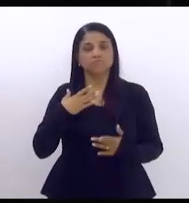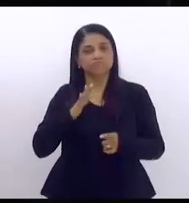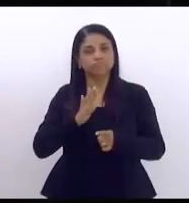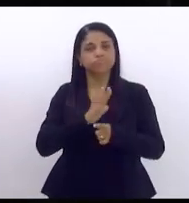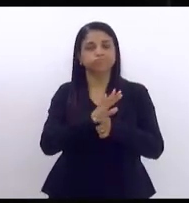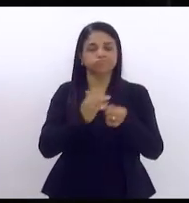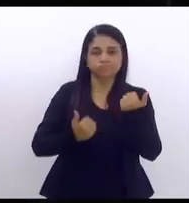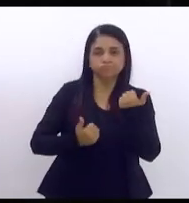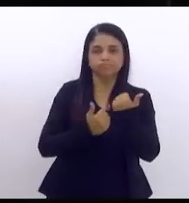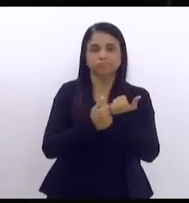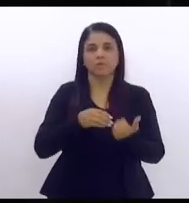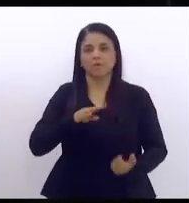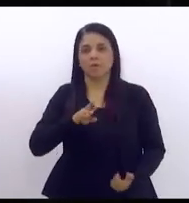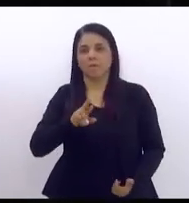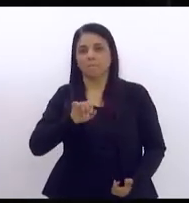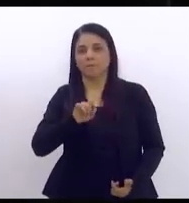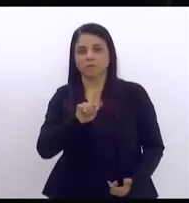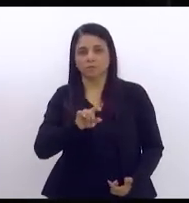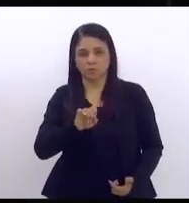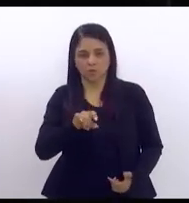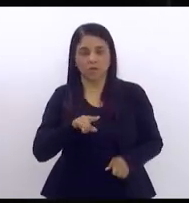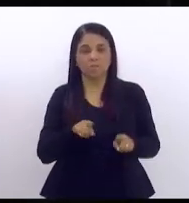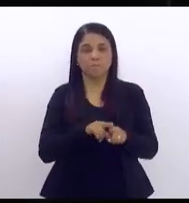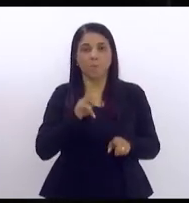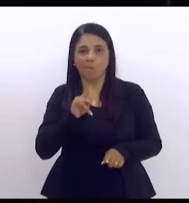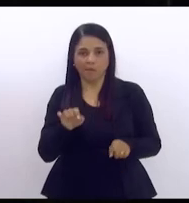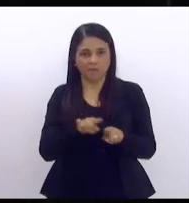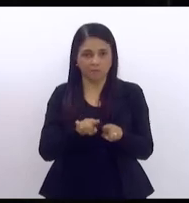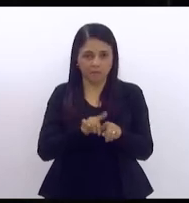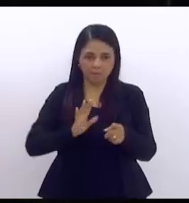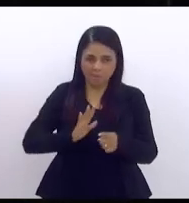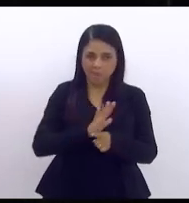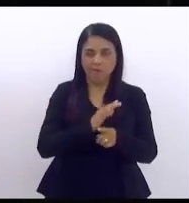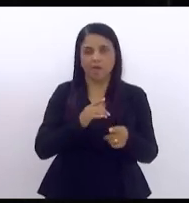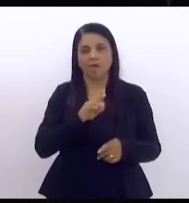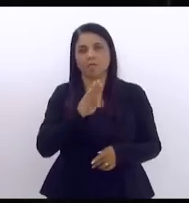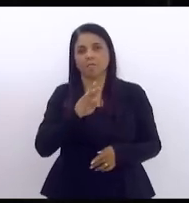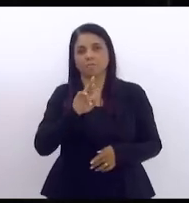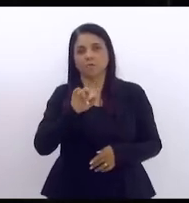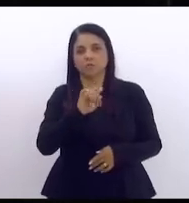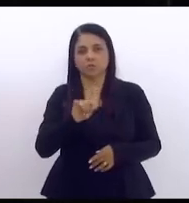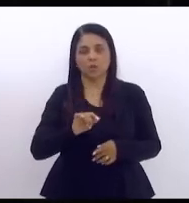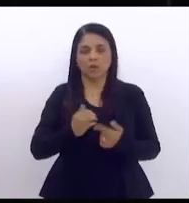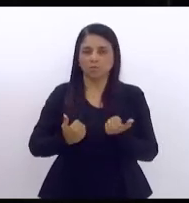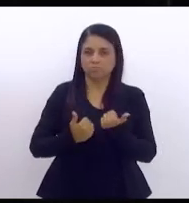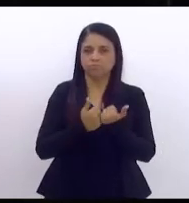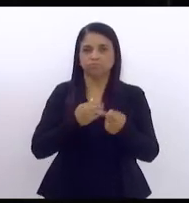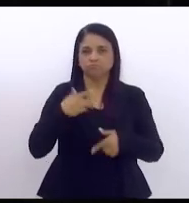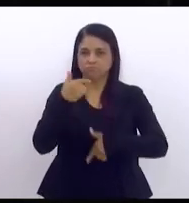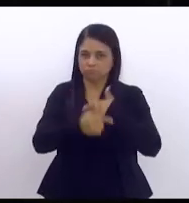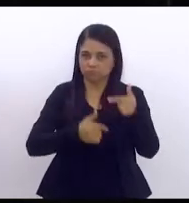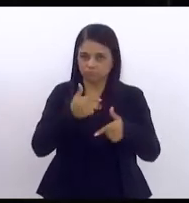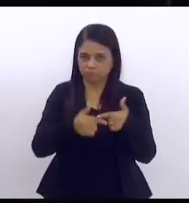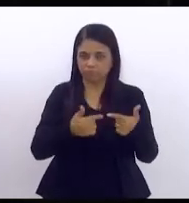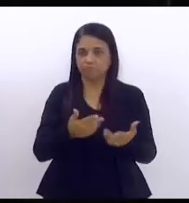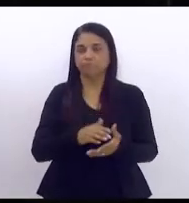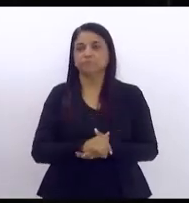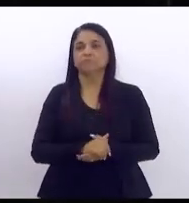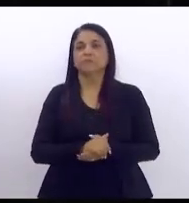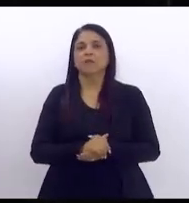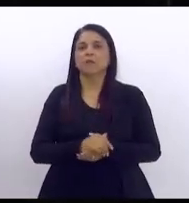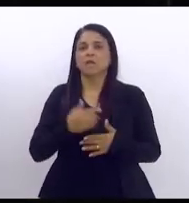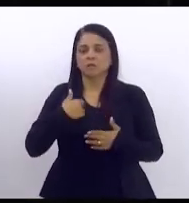meu pai também, seguidor de Brizola e trabalhou a vida toda brisolista. Então, eu falo do Brizola com muita